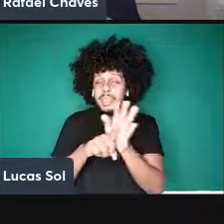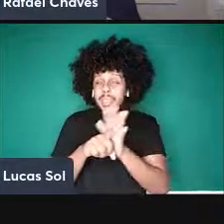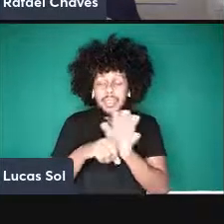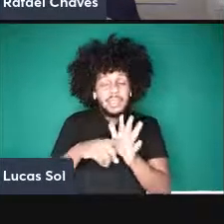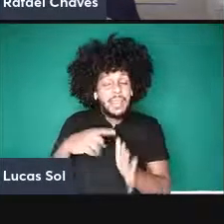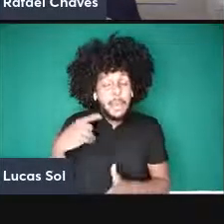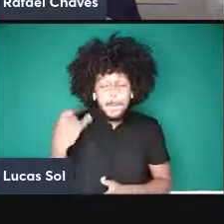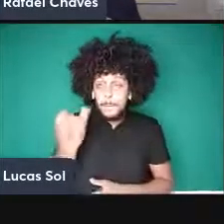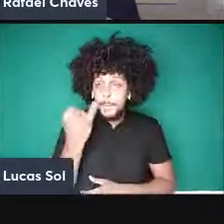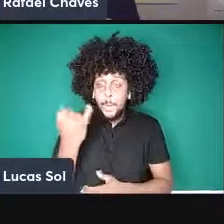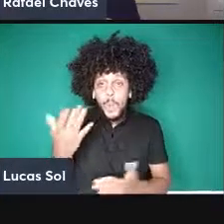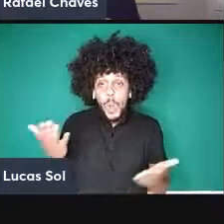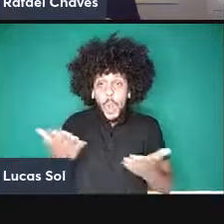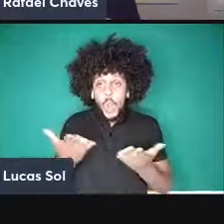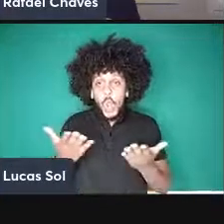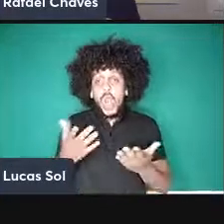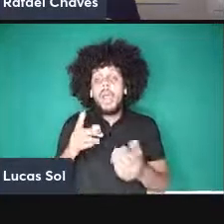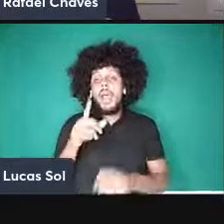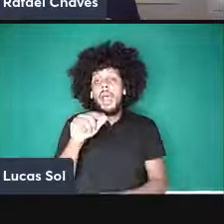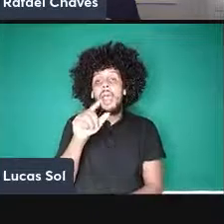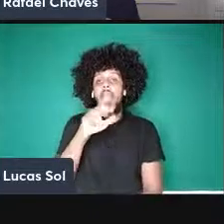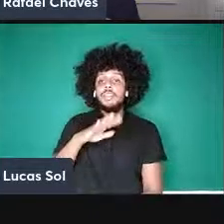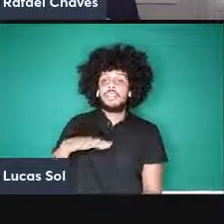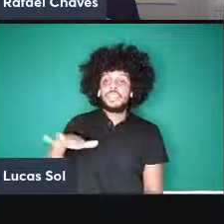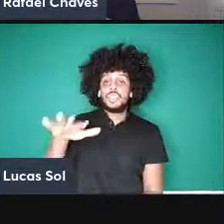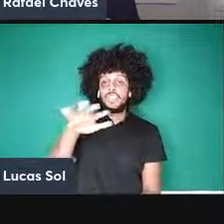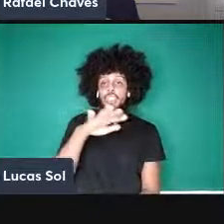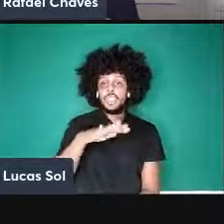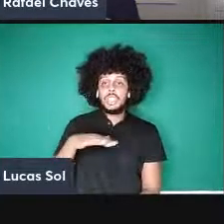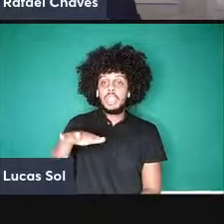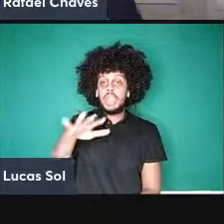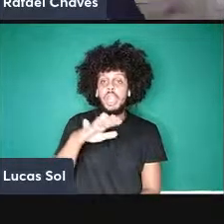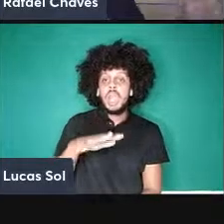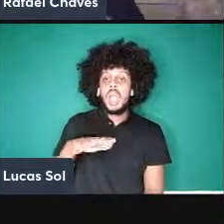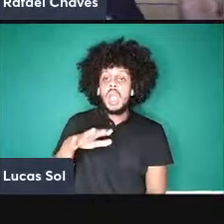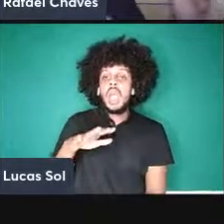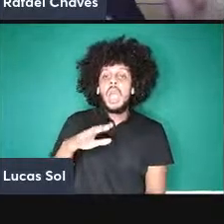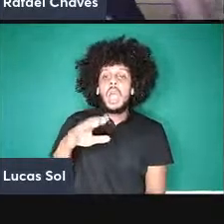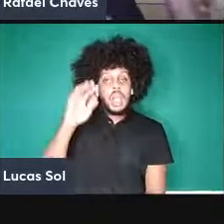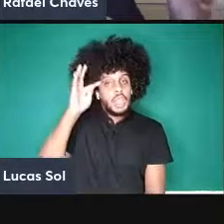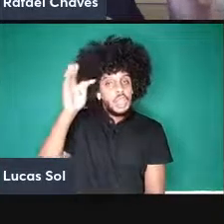generalizar o teorema de Bell para redes quânticas então